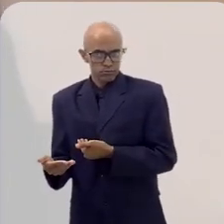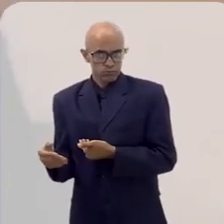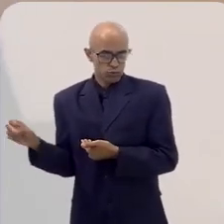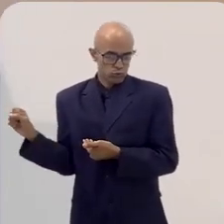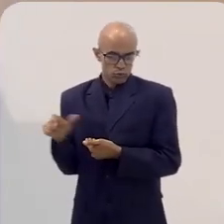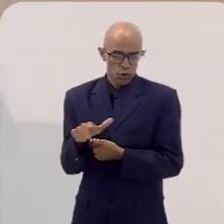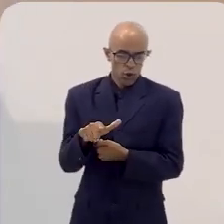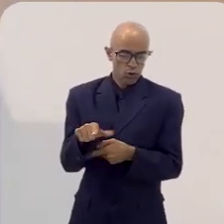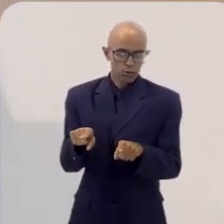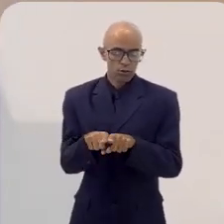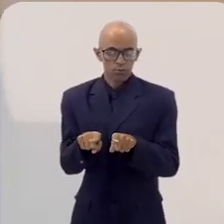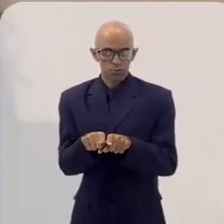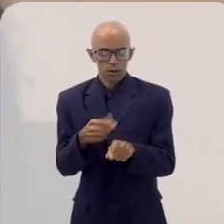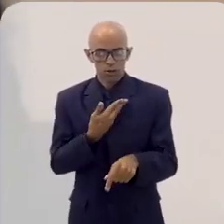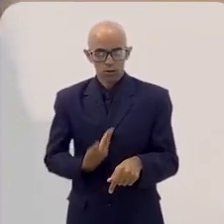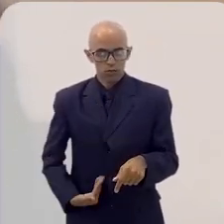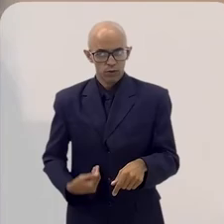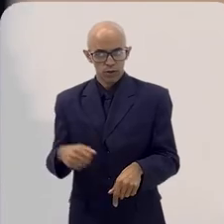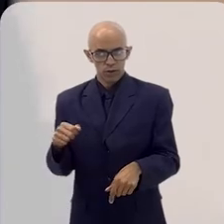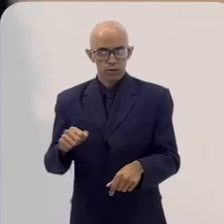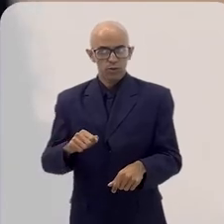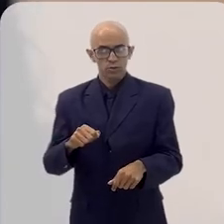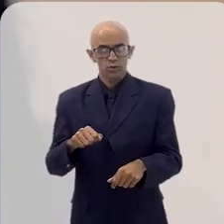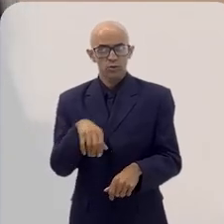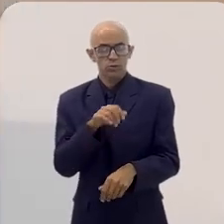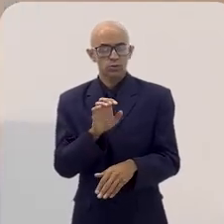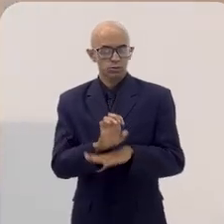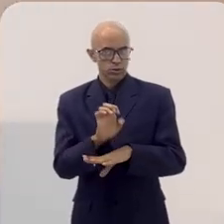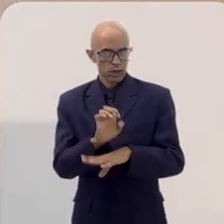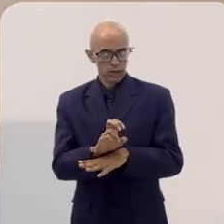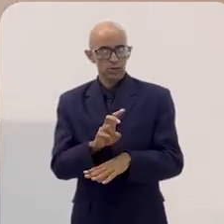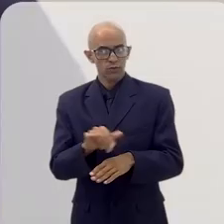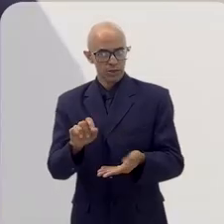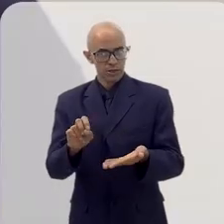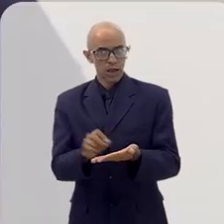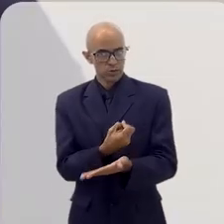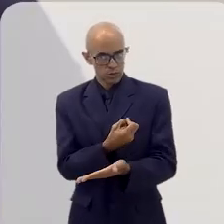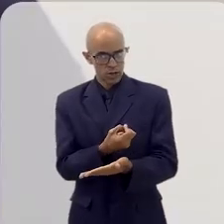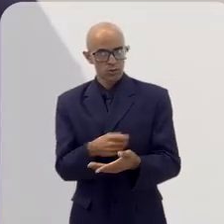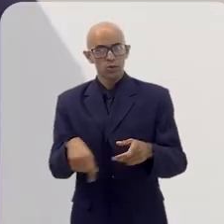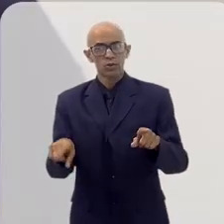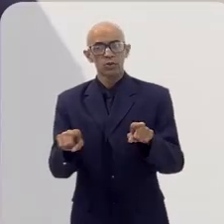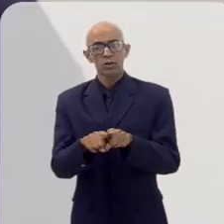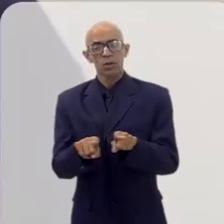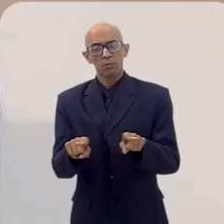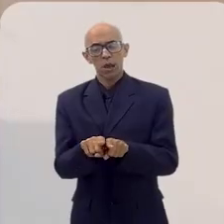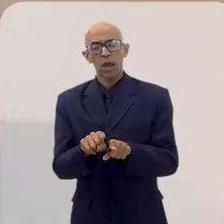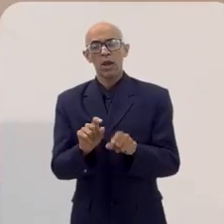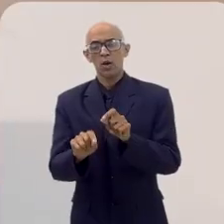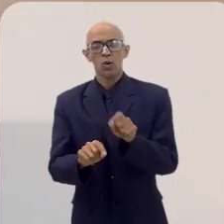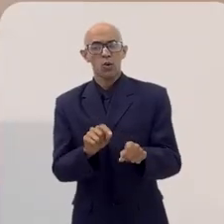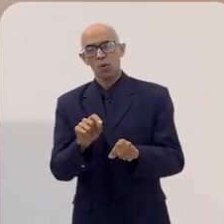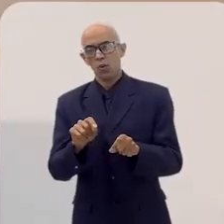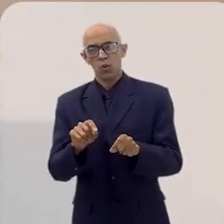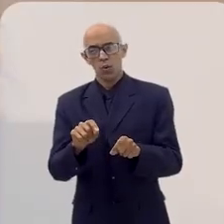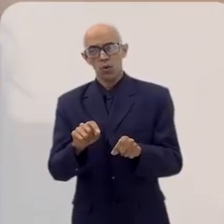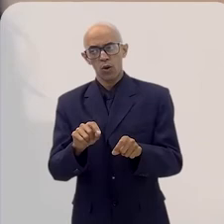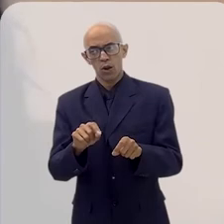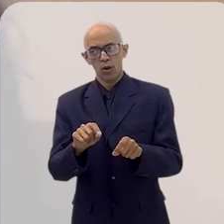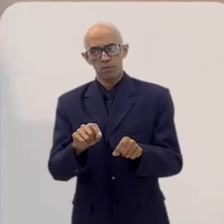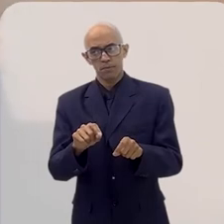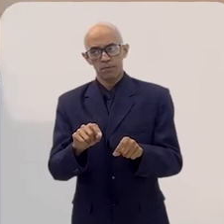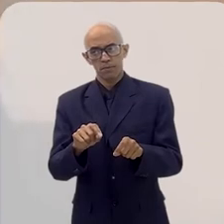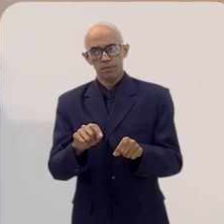cooperação entre a Absolar e o governo do estado para incentivo da energia solar no nosso estado, que está para ser assinado a qualquer momento. E, além